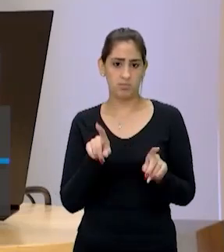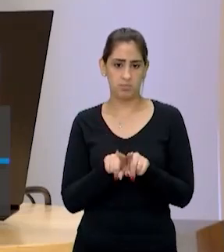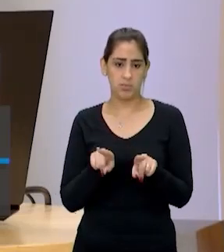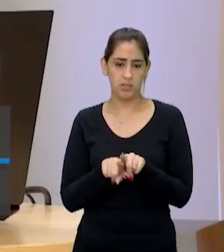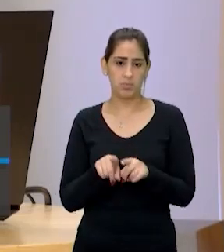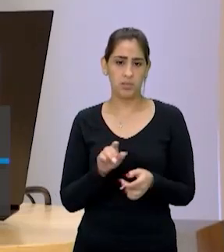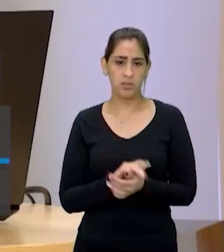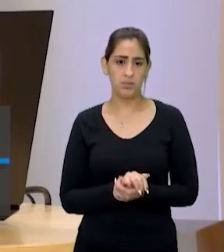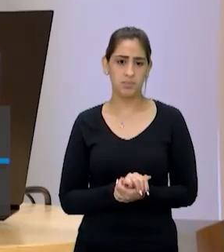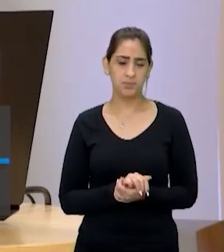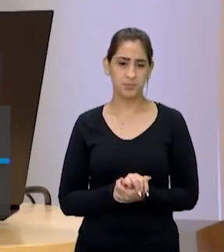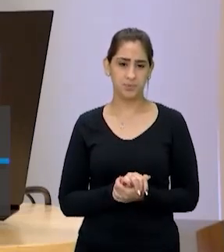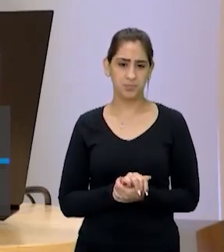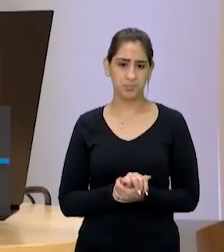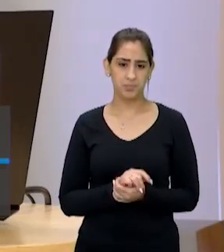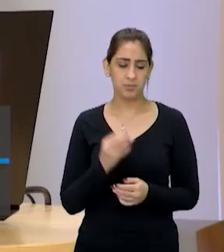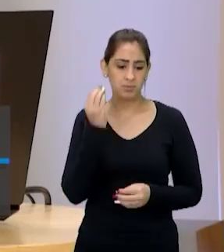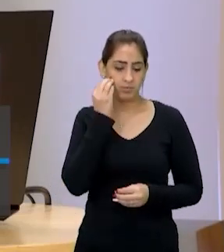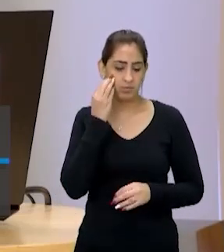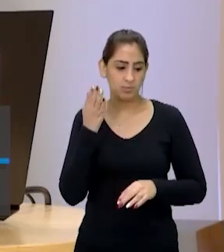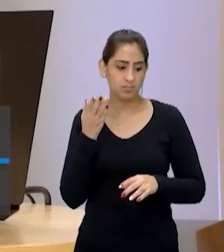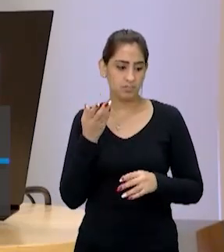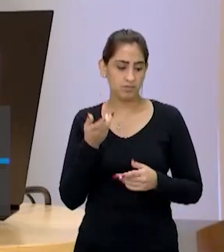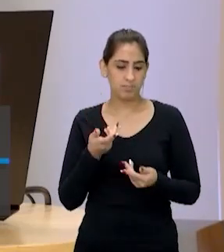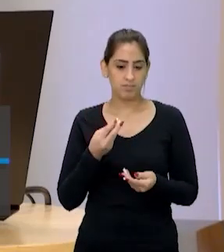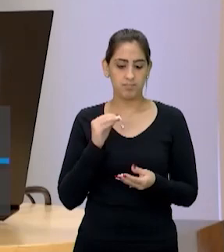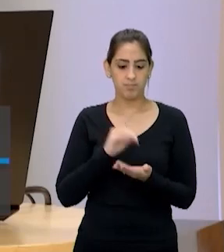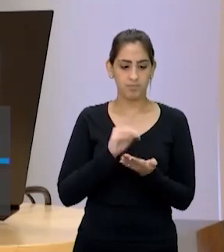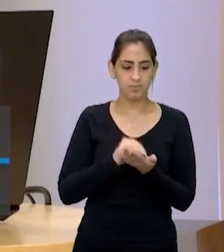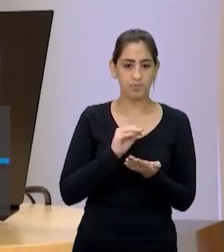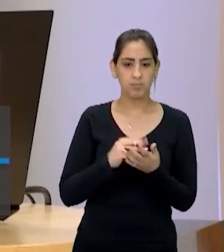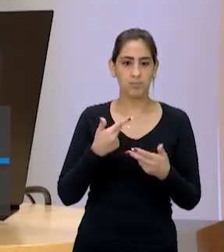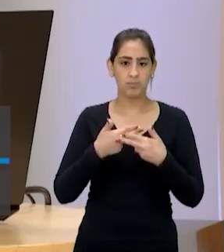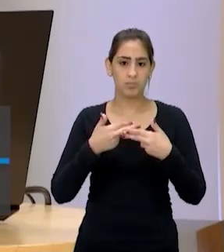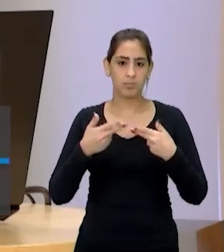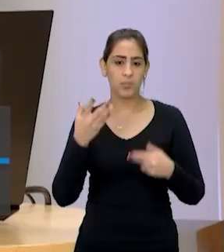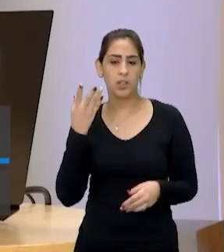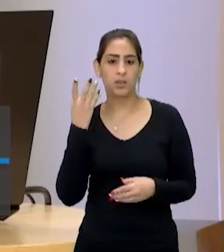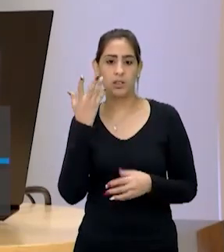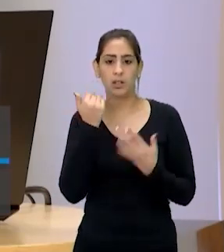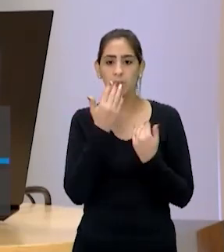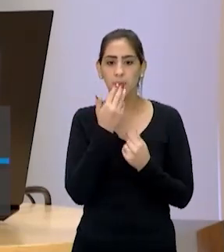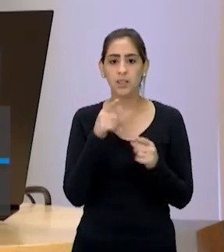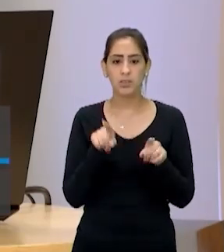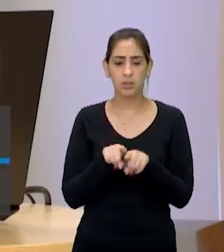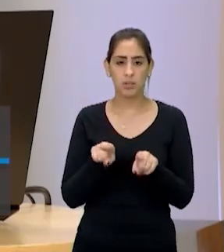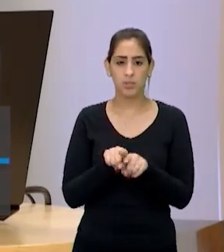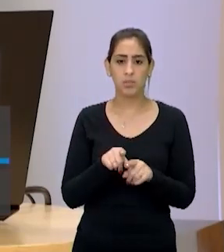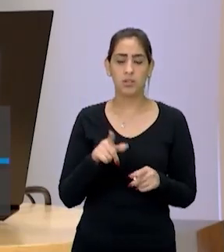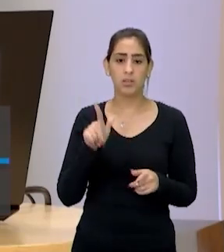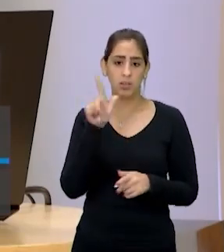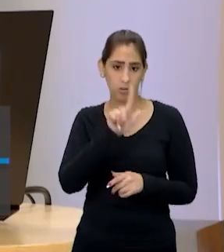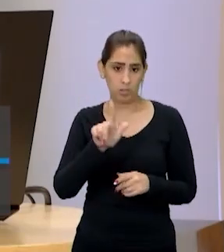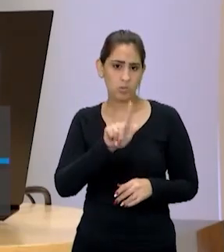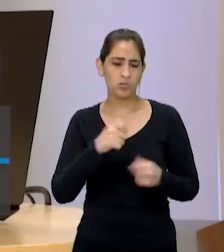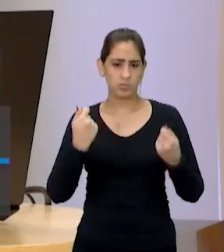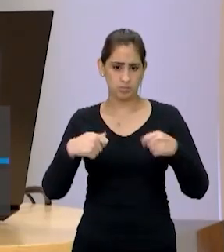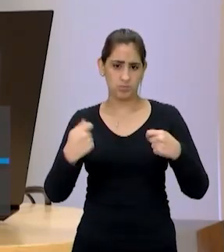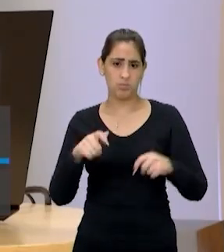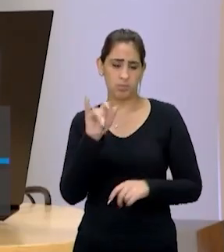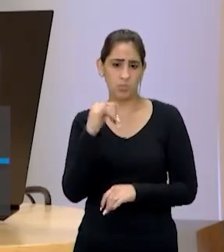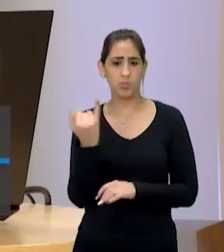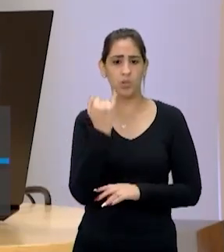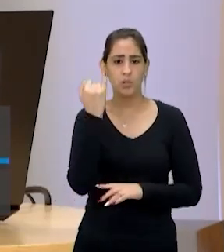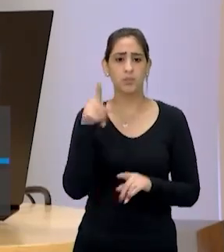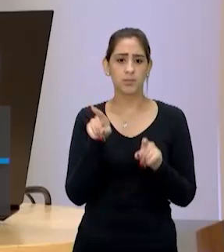É claro, a gente não precisava investir em vale de alimentação, as pessoas têm que comer, é mais urgente, é claro que é, mas o